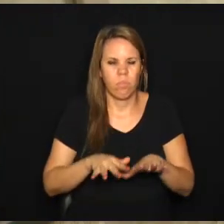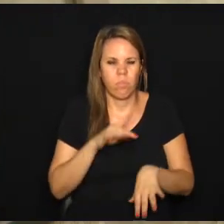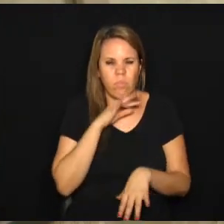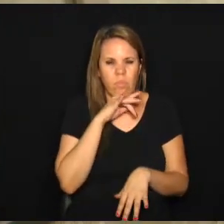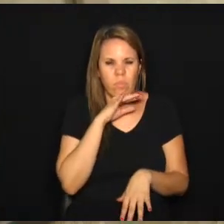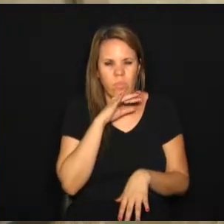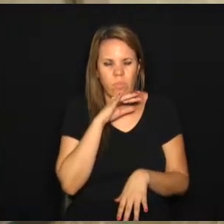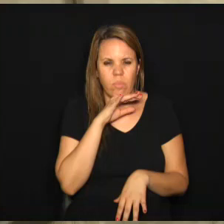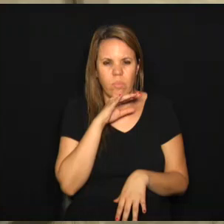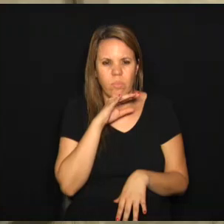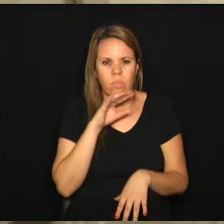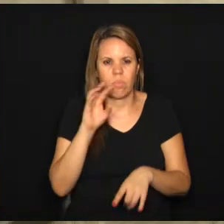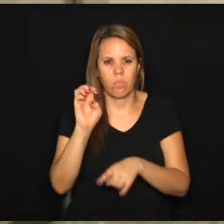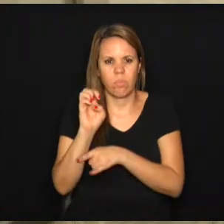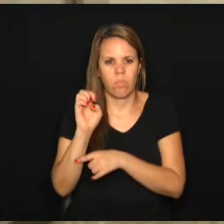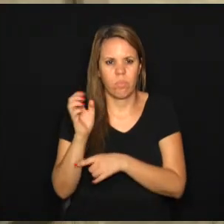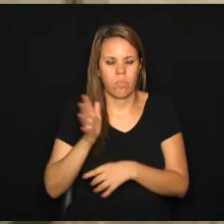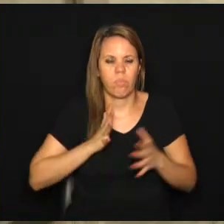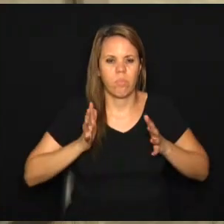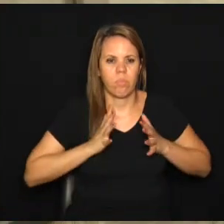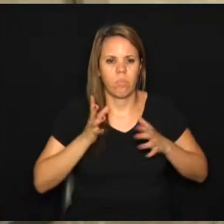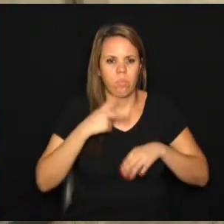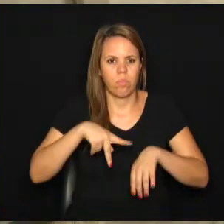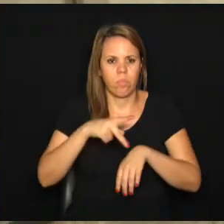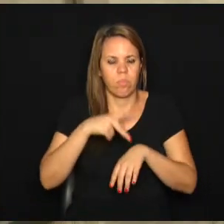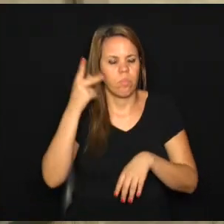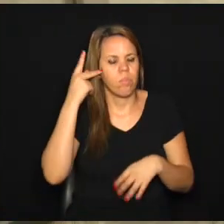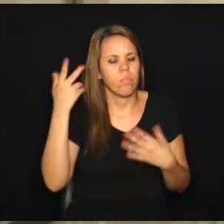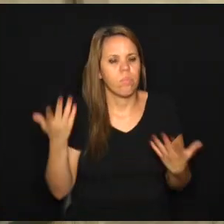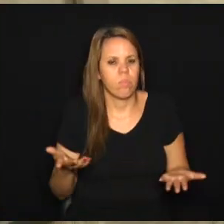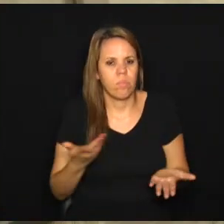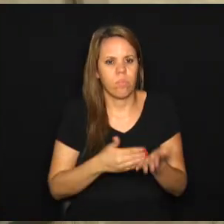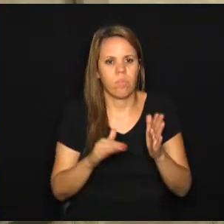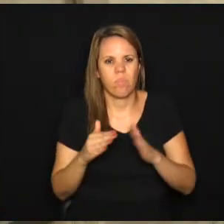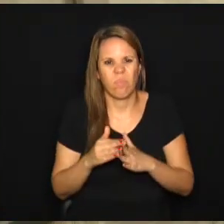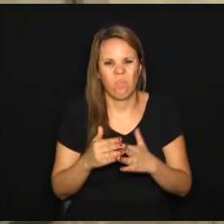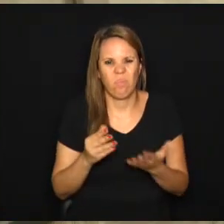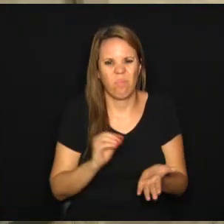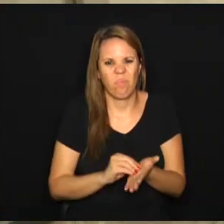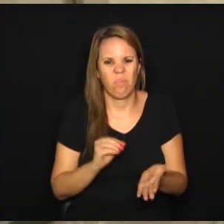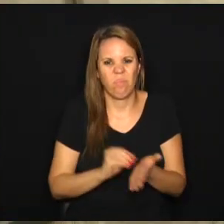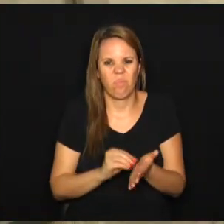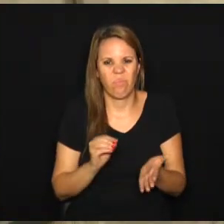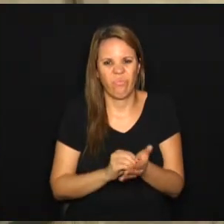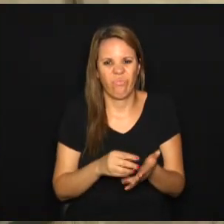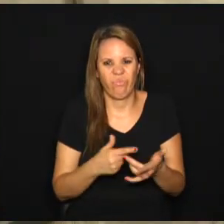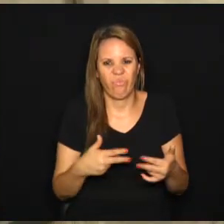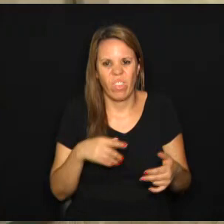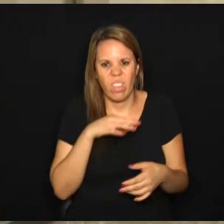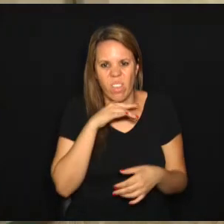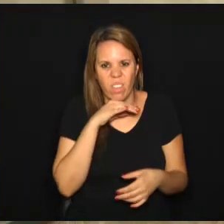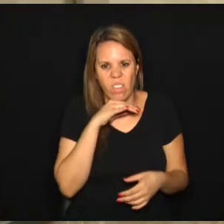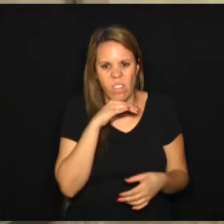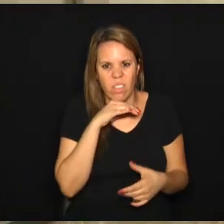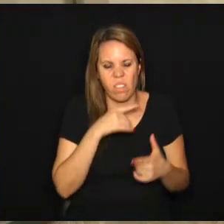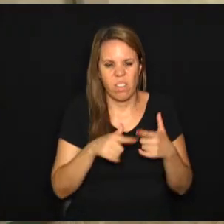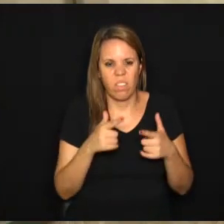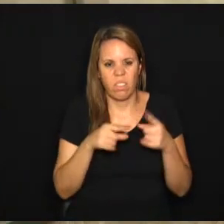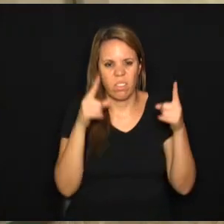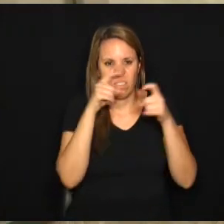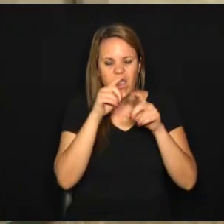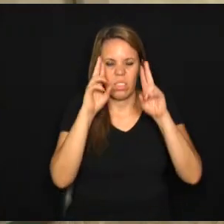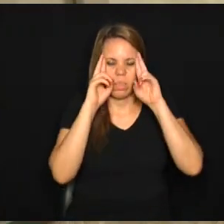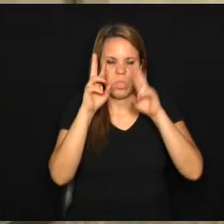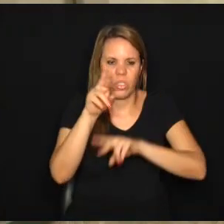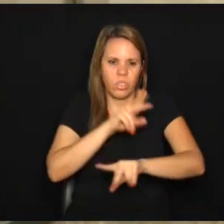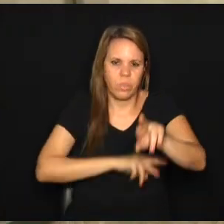no estado mais rico do país, que o estado de São Paulo, a gente tenha escolas com tanta precariedade, com tantas dificuldades de respeitar